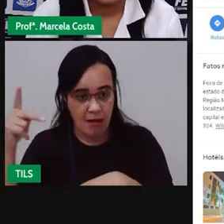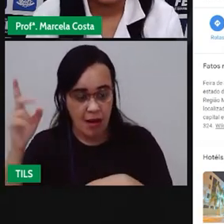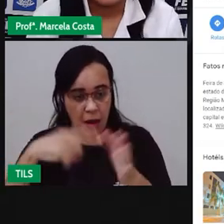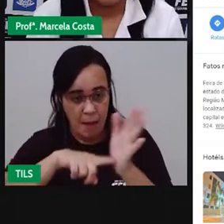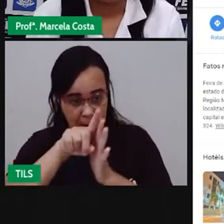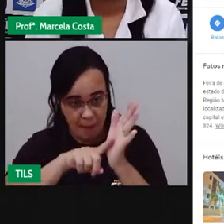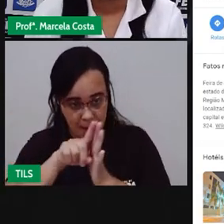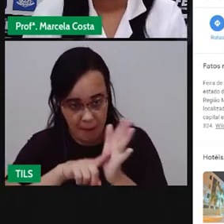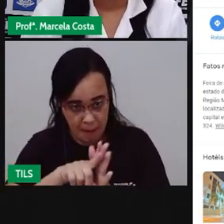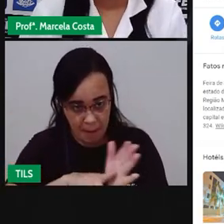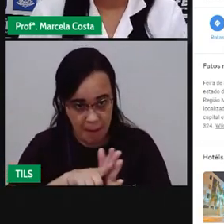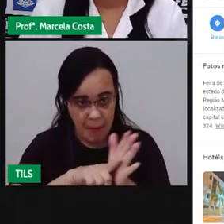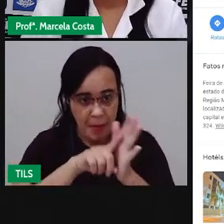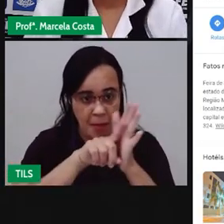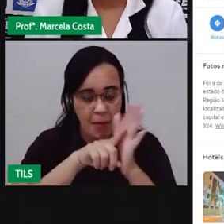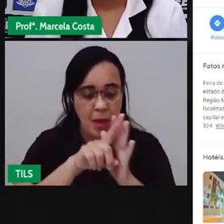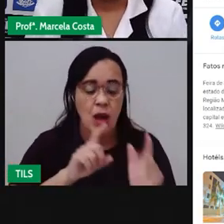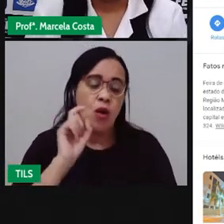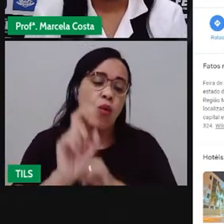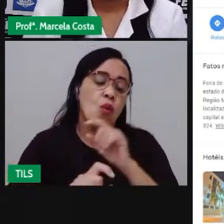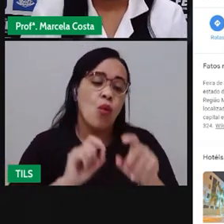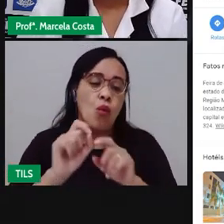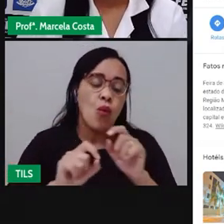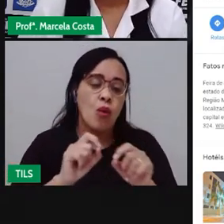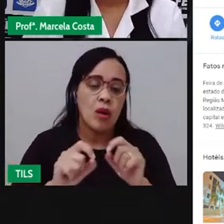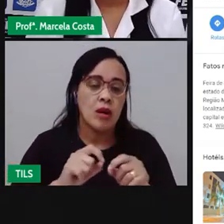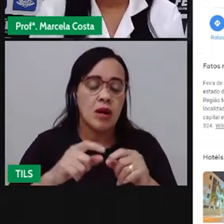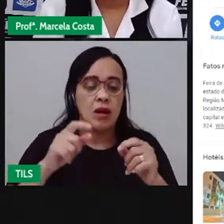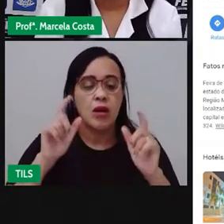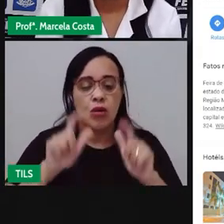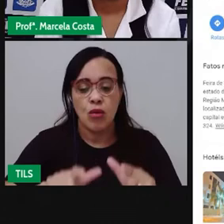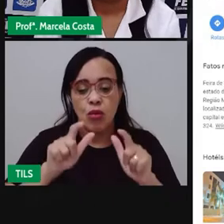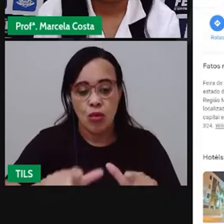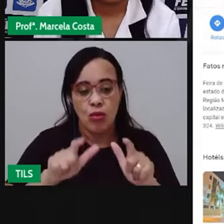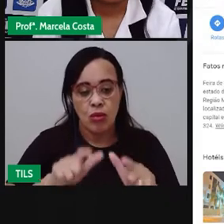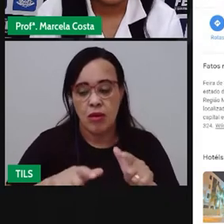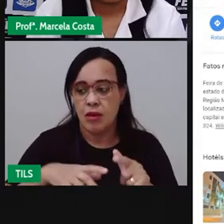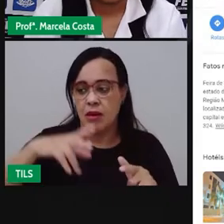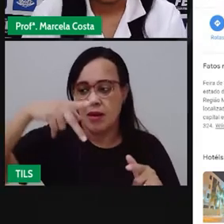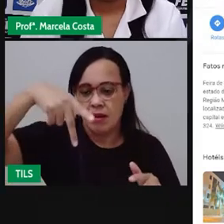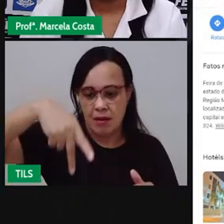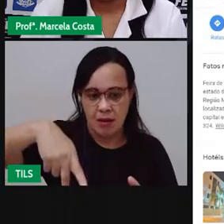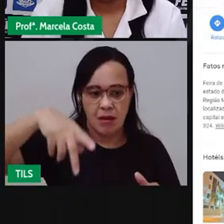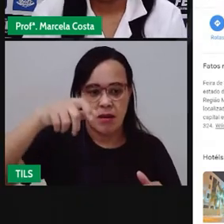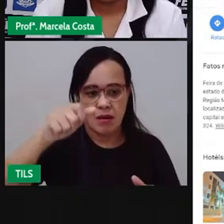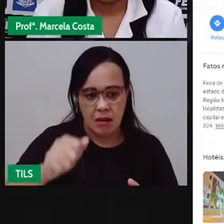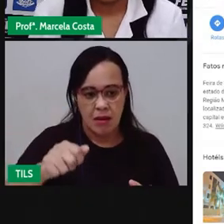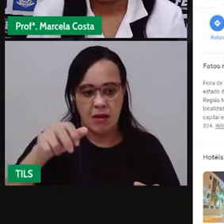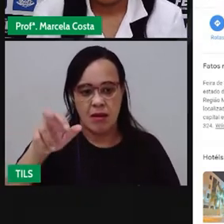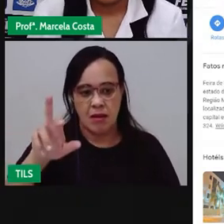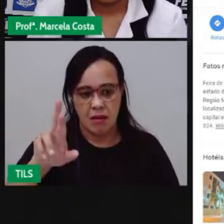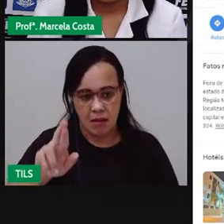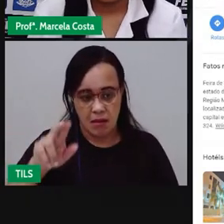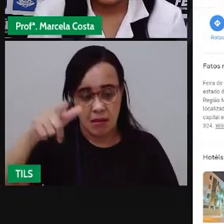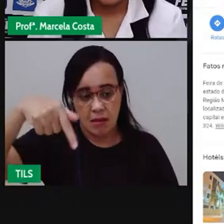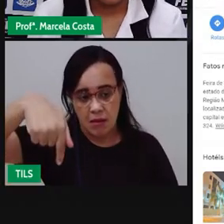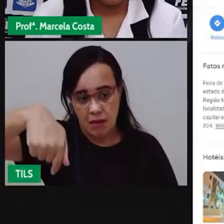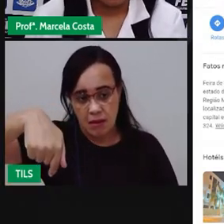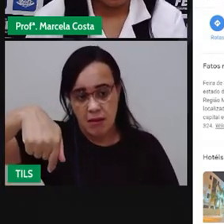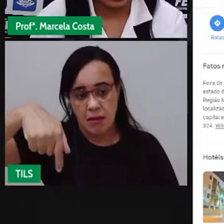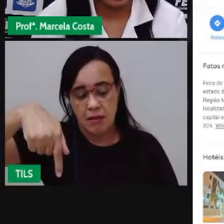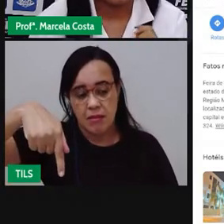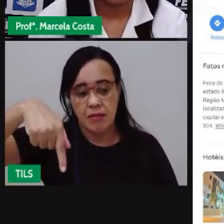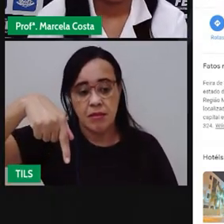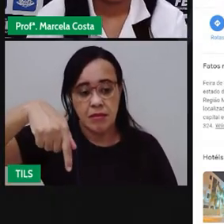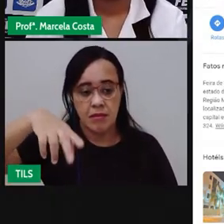Parque da Cidade. Então, eu vou pesquisar aqui a localização do Parque da Cidade.